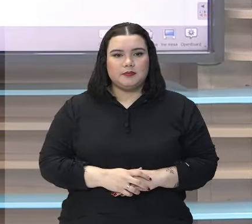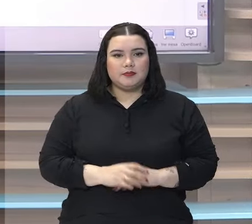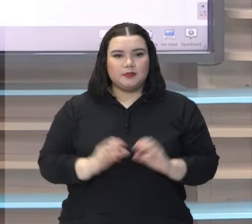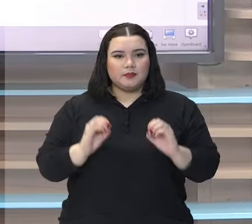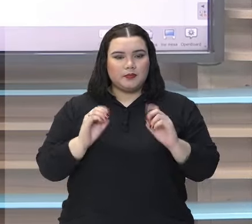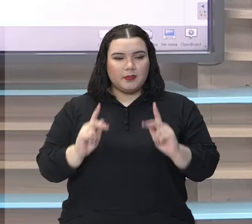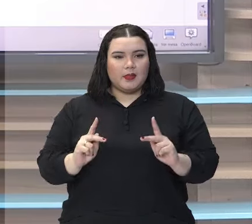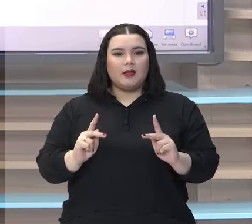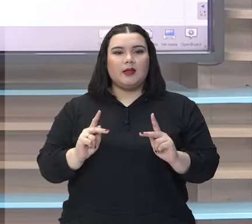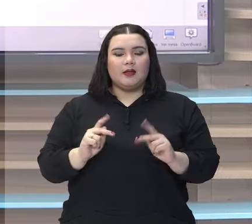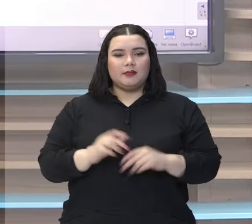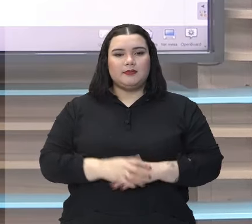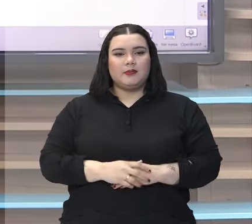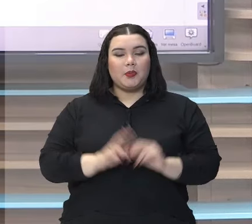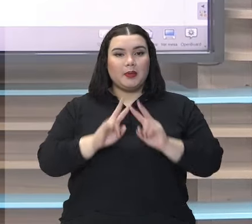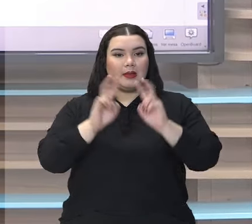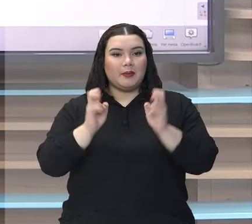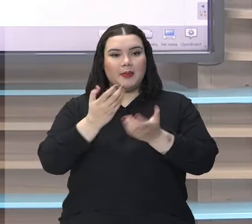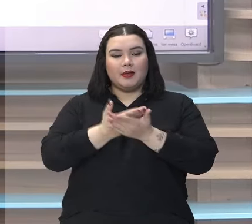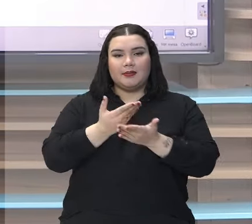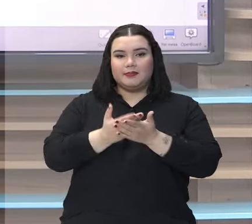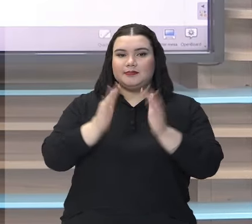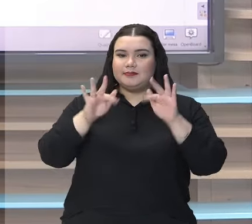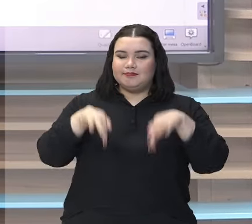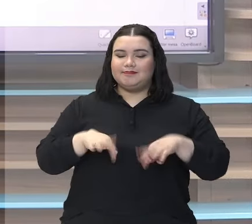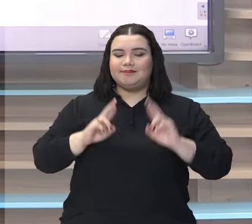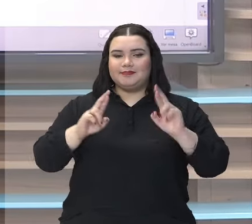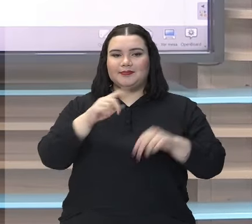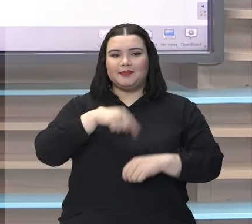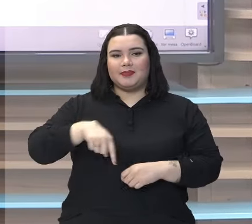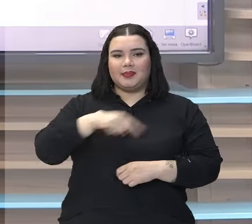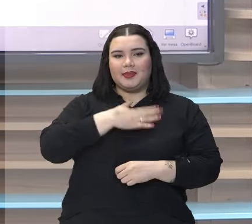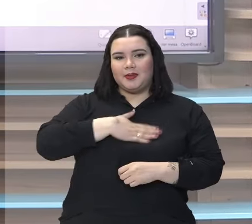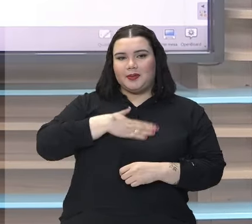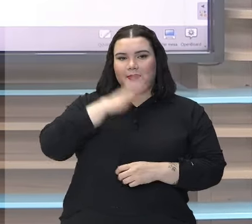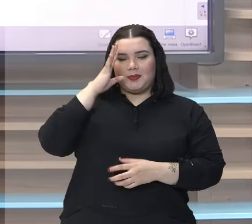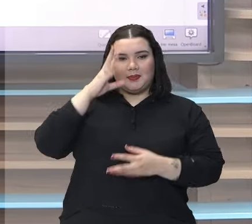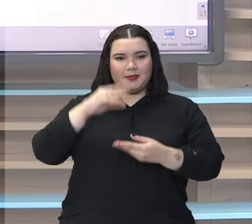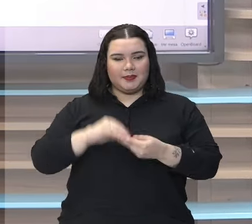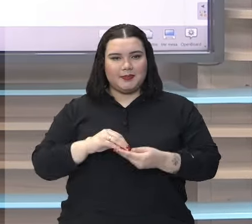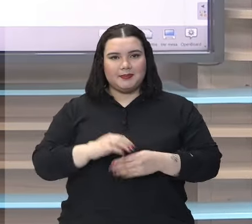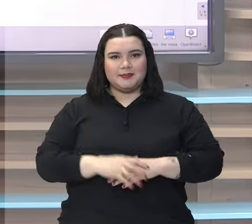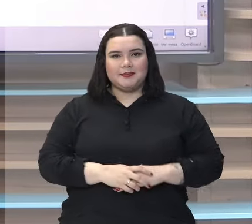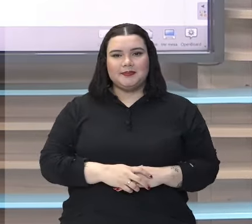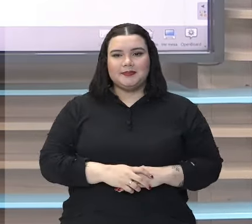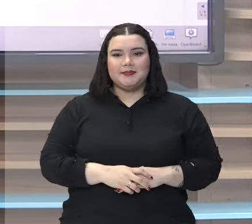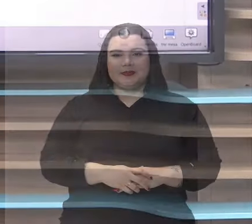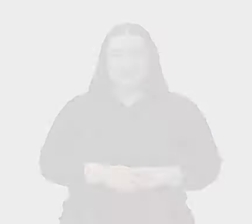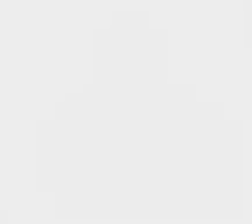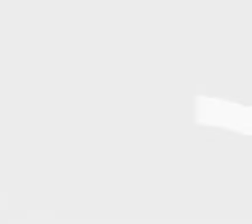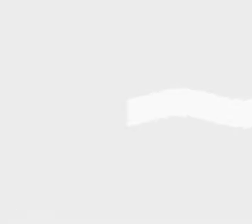Então, esse foi o assunto da nossa aula de hoje. Espero que vocês tenham compreendido e até a próxima.